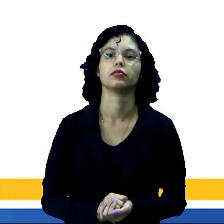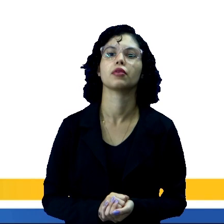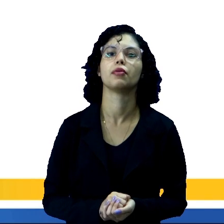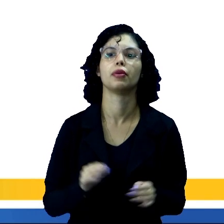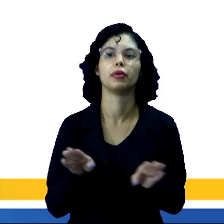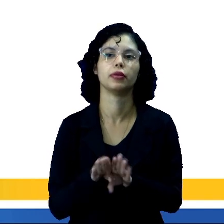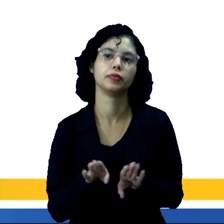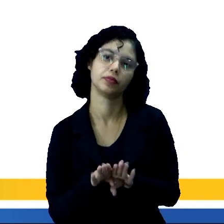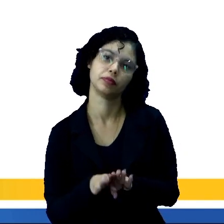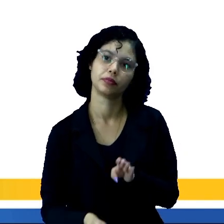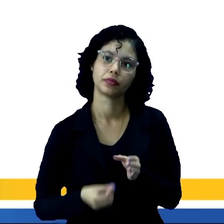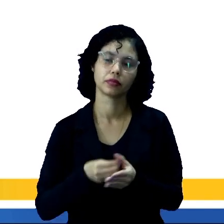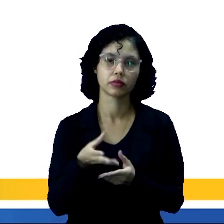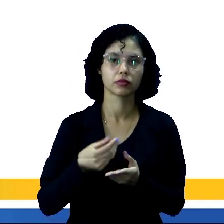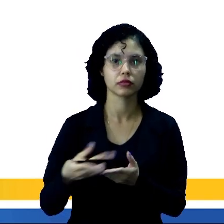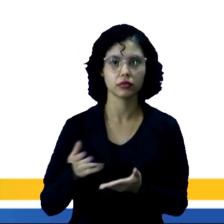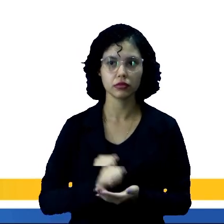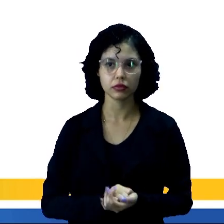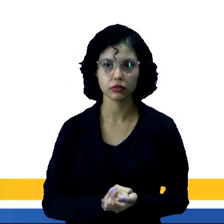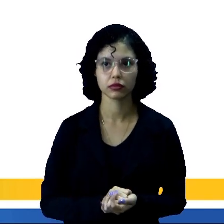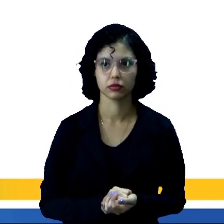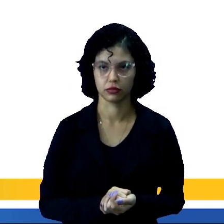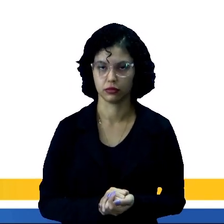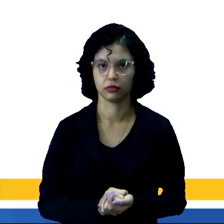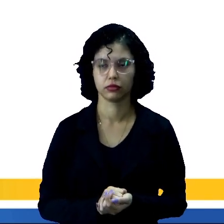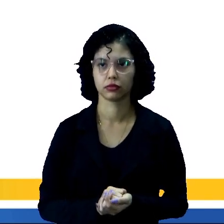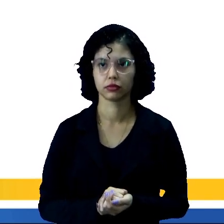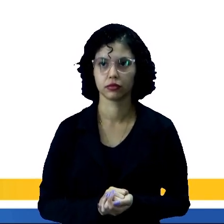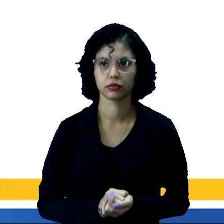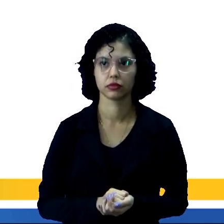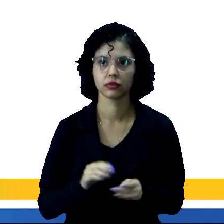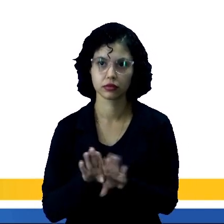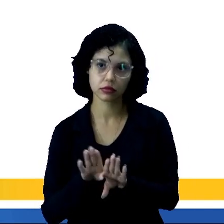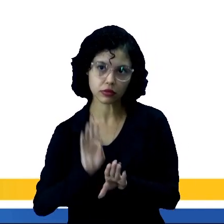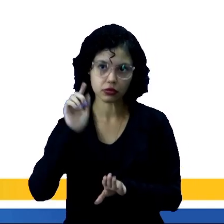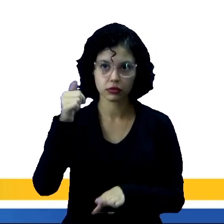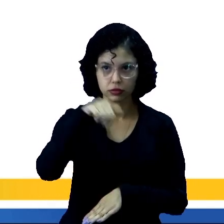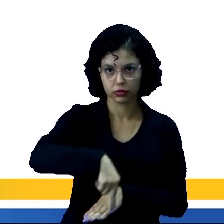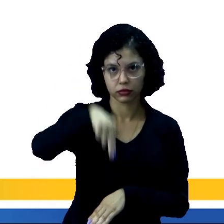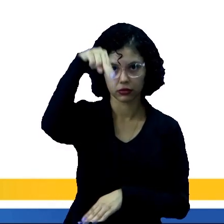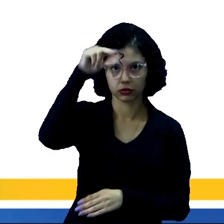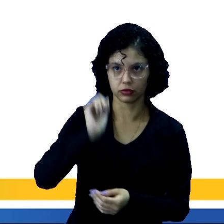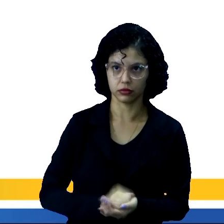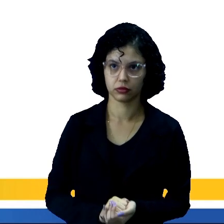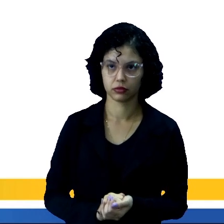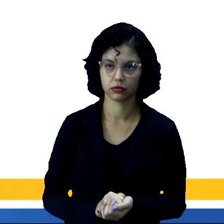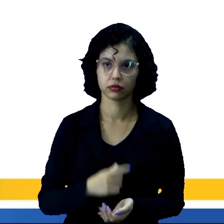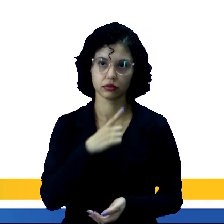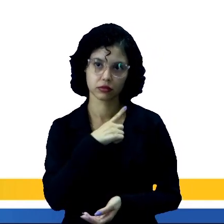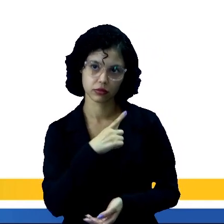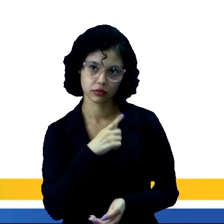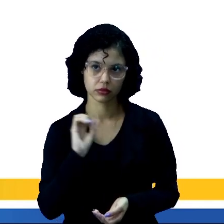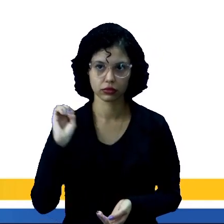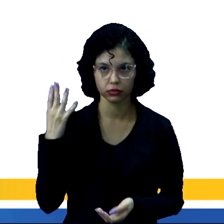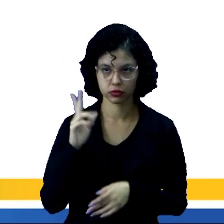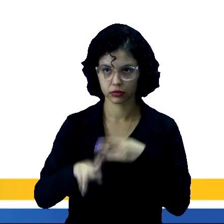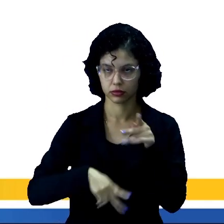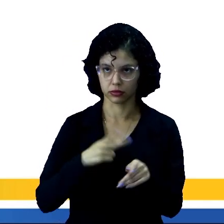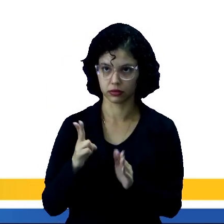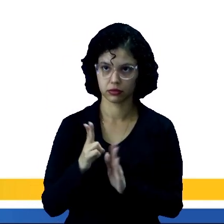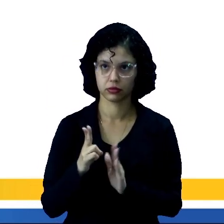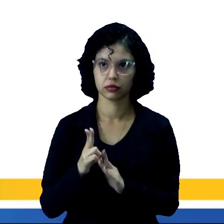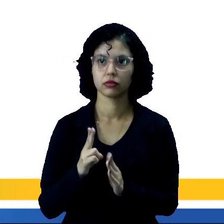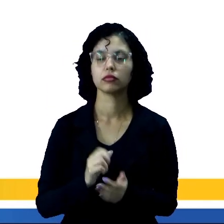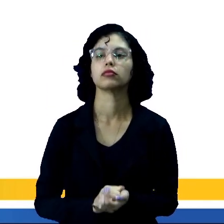o quadro de distribuição, né? Onde nós podemos identificar que no norte é onde se concentra a maior população indígena.